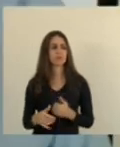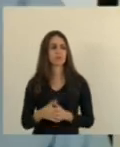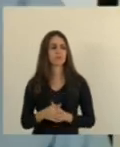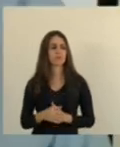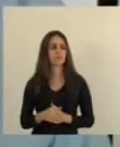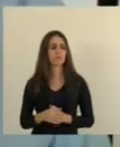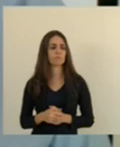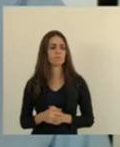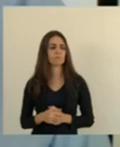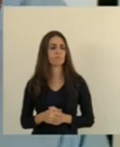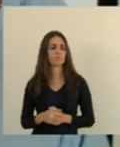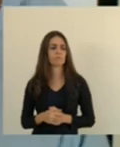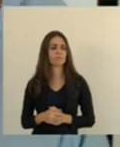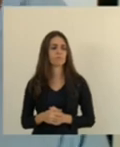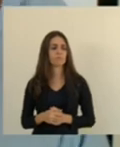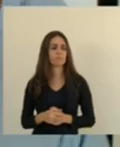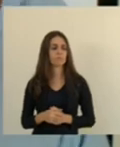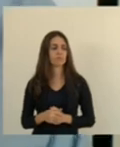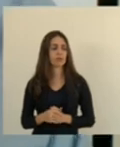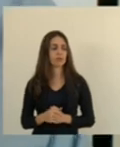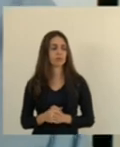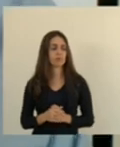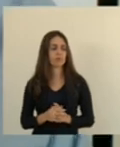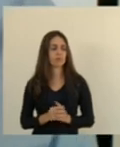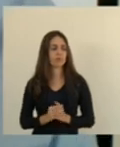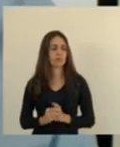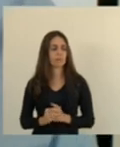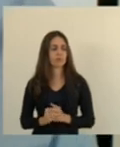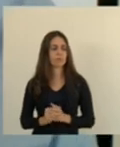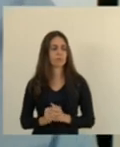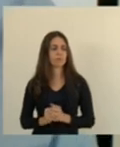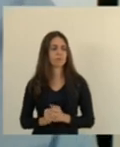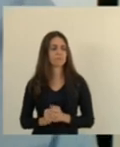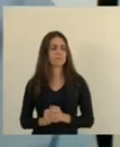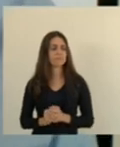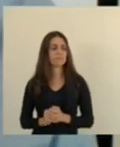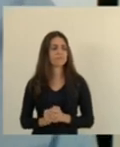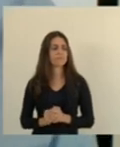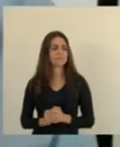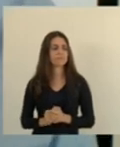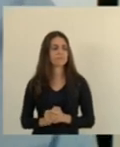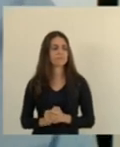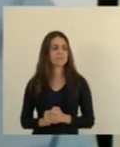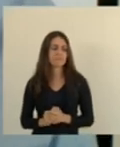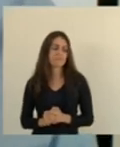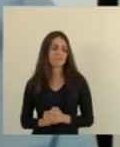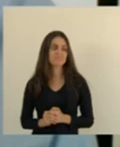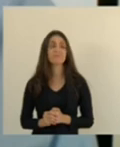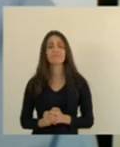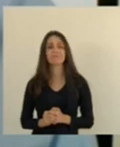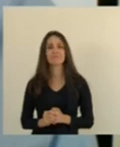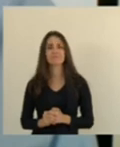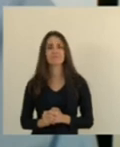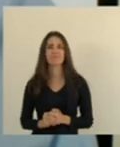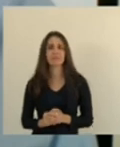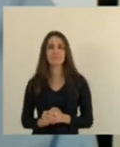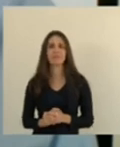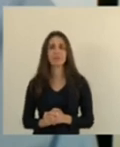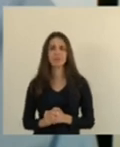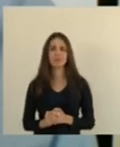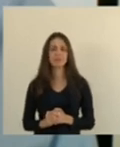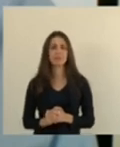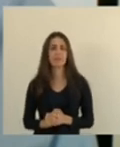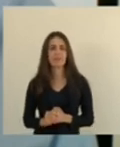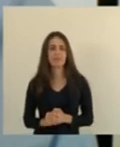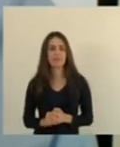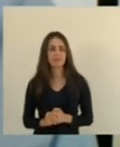poder o poder então sem sem muita sem muita